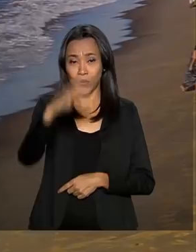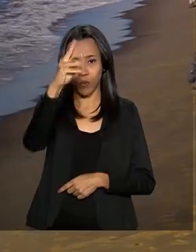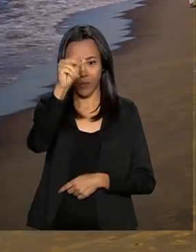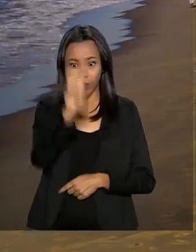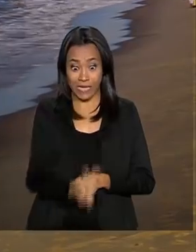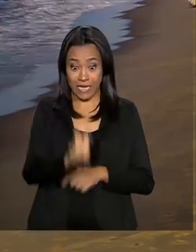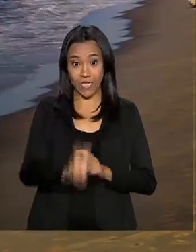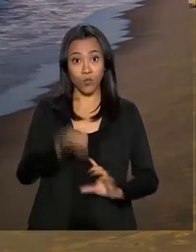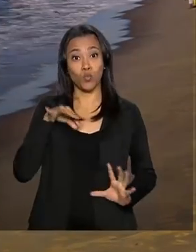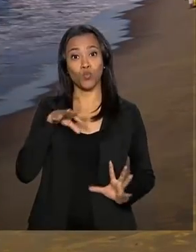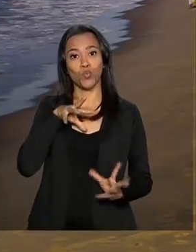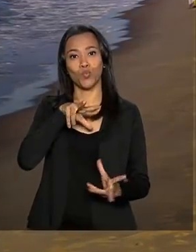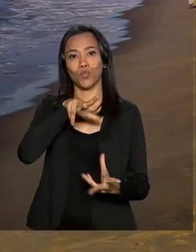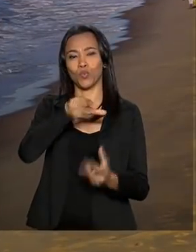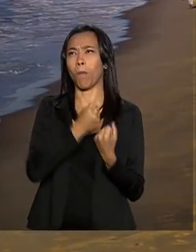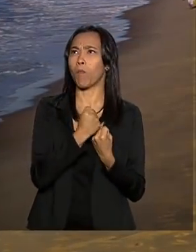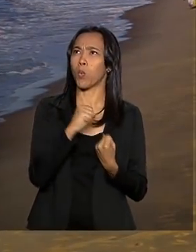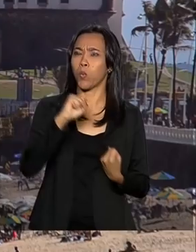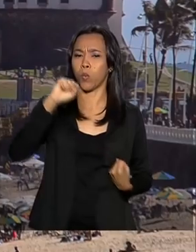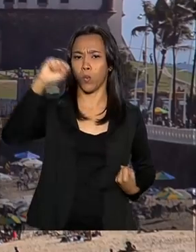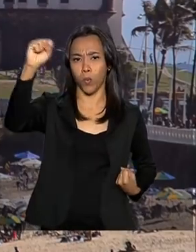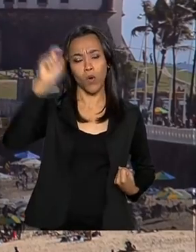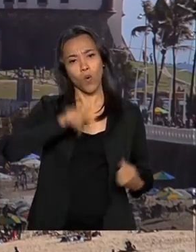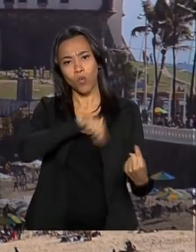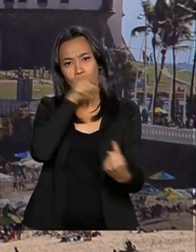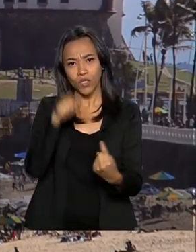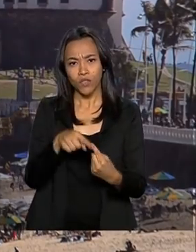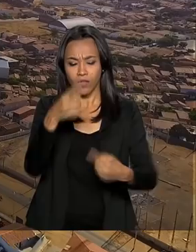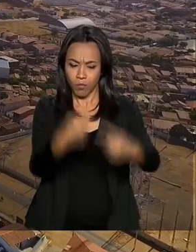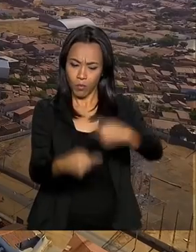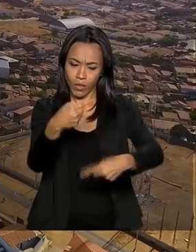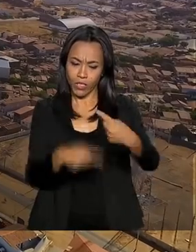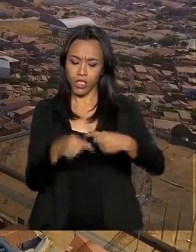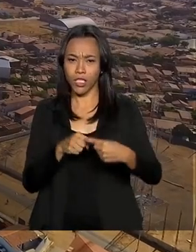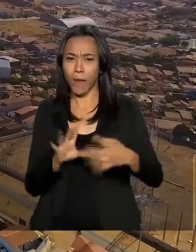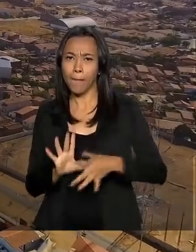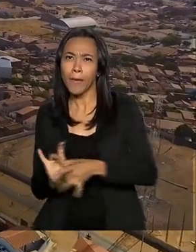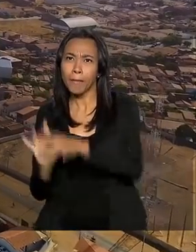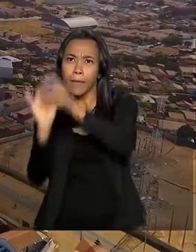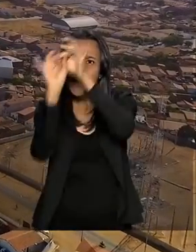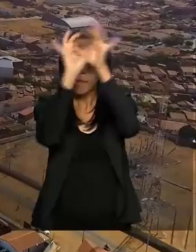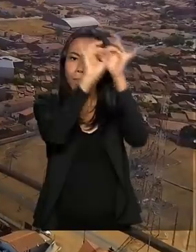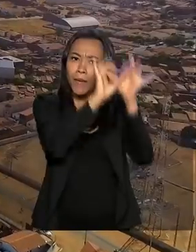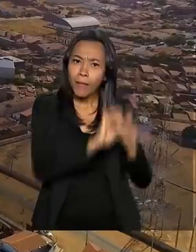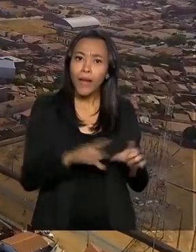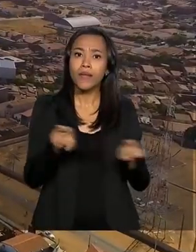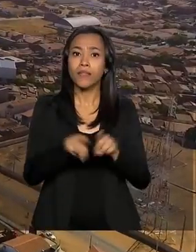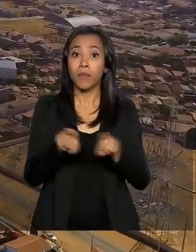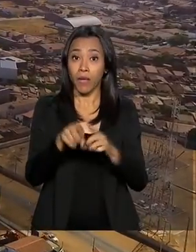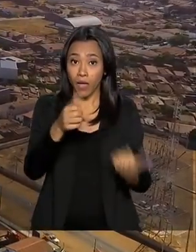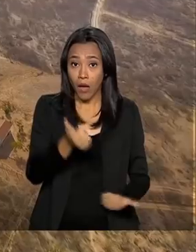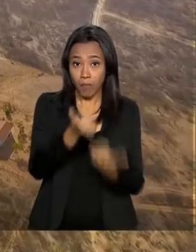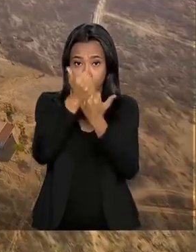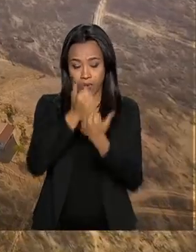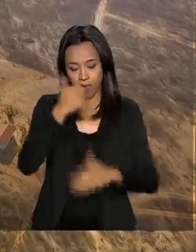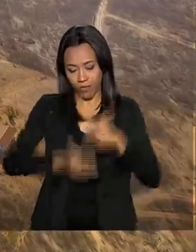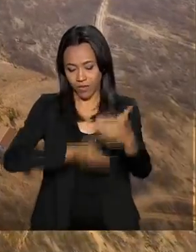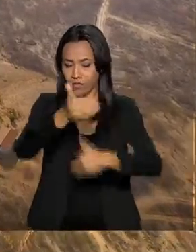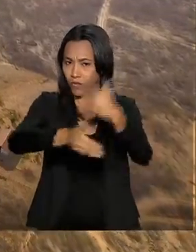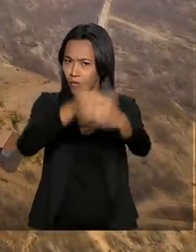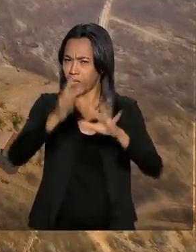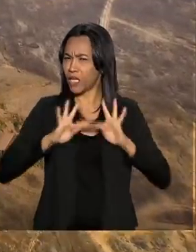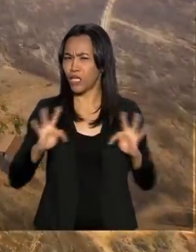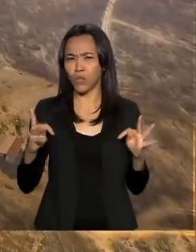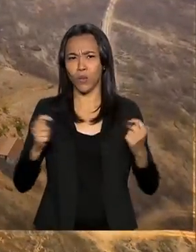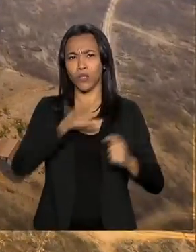extensão territorial. Integrar as diversas políticas públicas de infraestrutura e de promoção do desenvolvimento em